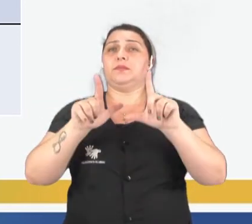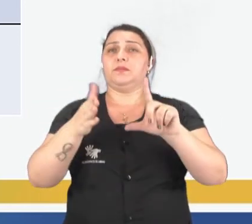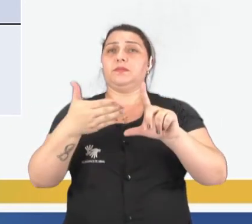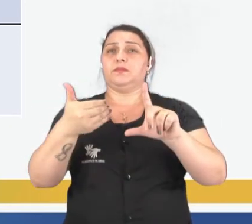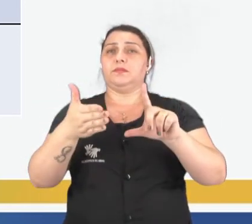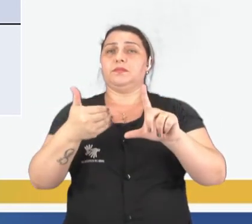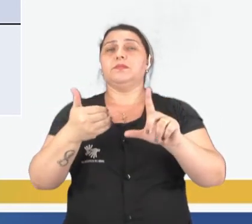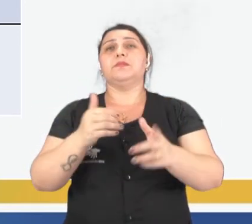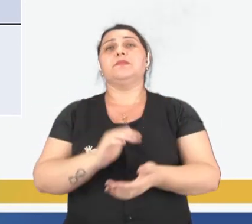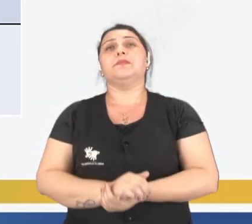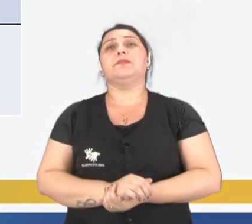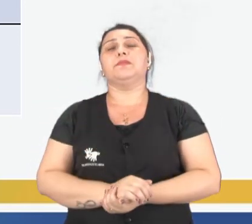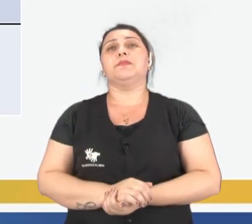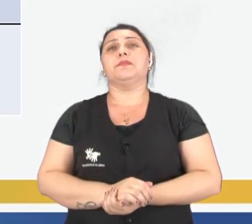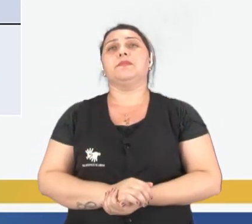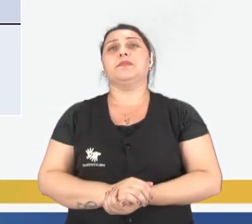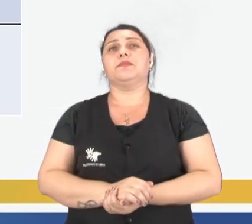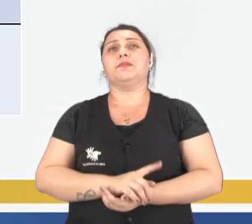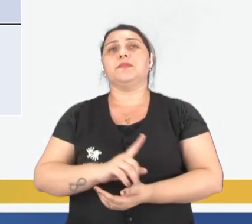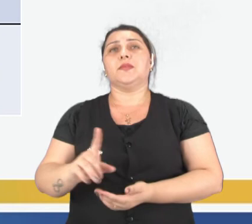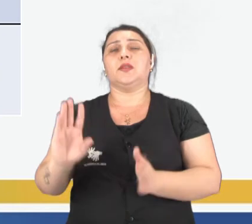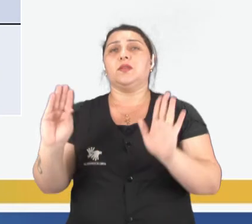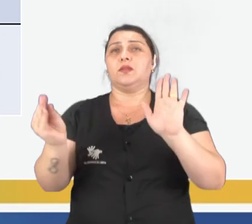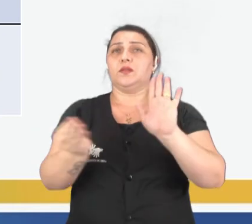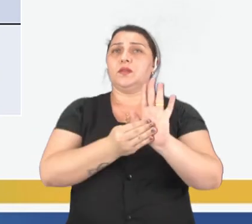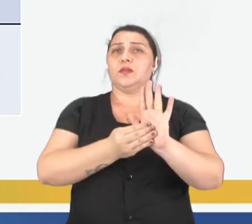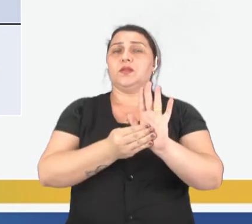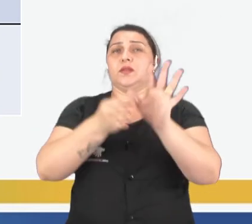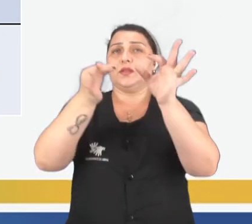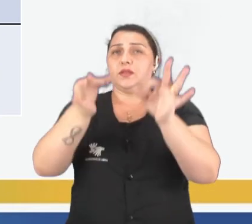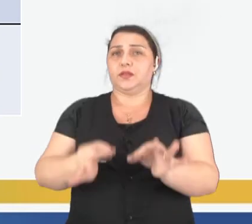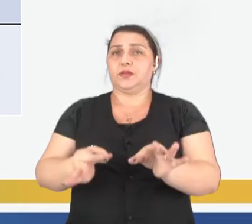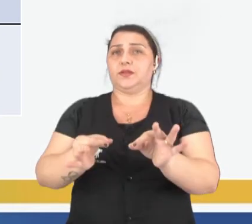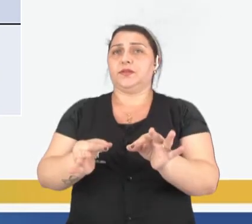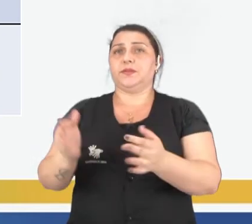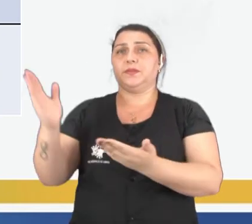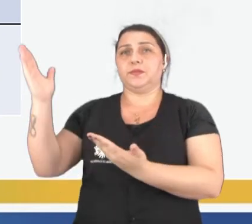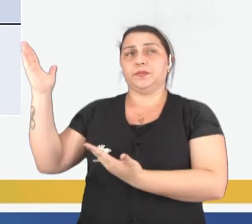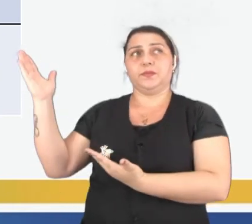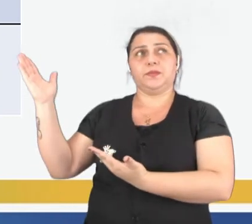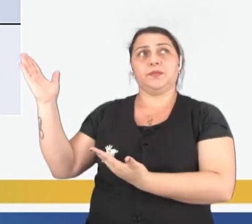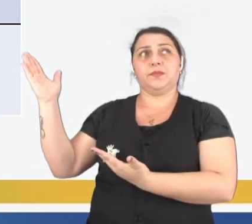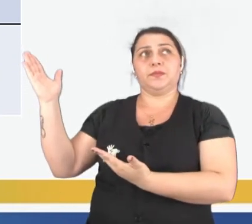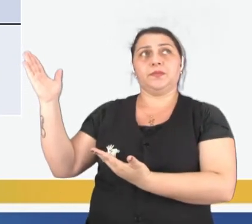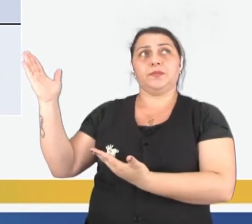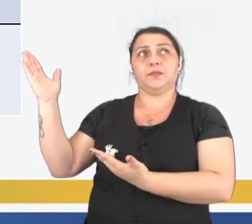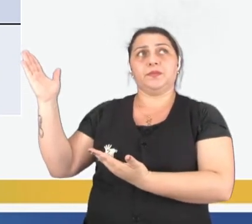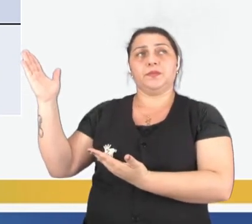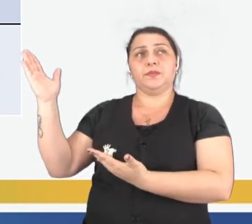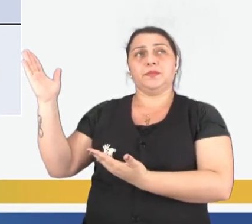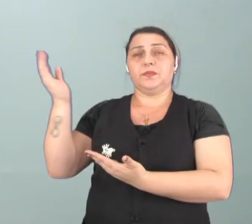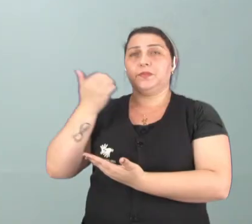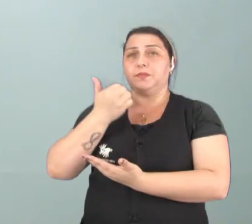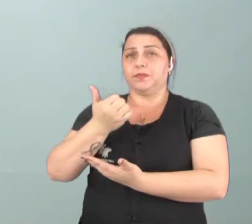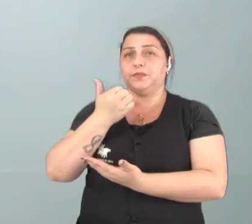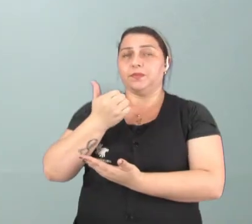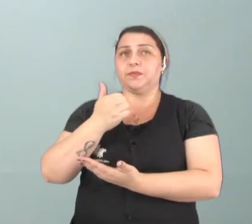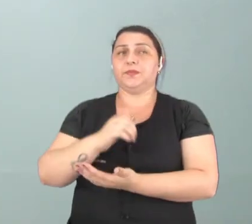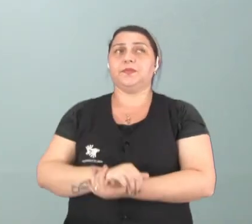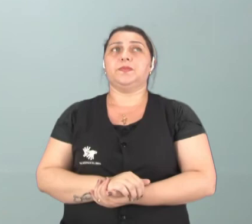tá? Então, pessoal, vocês vão colocar, a forma correta está sim, tá? Tudo bem?